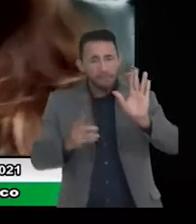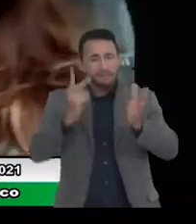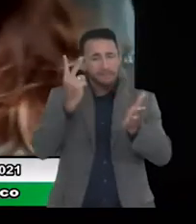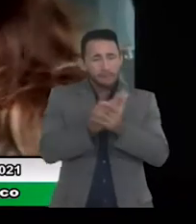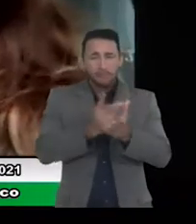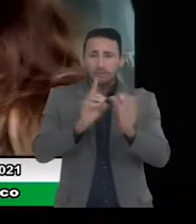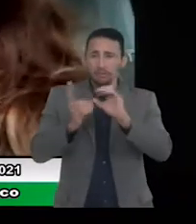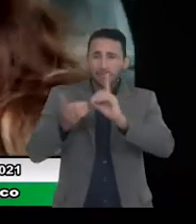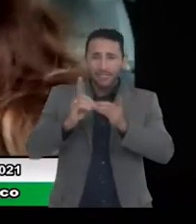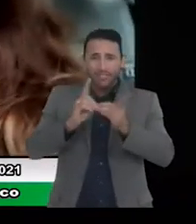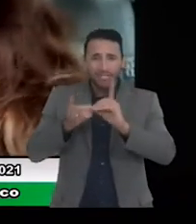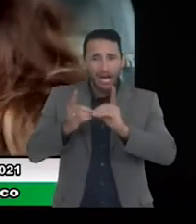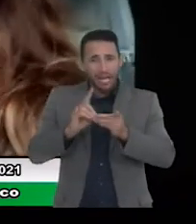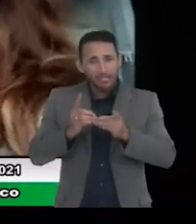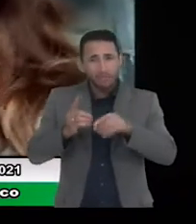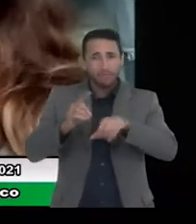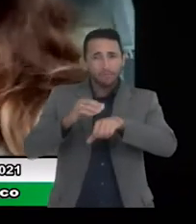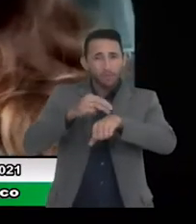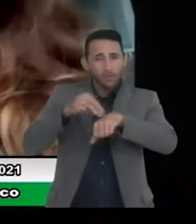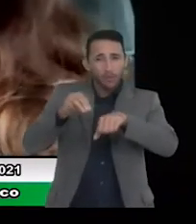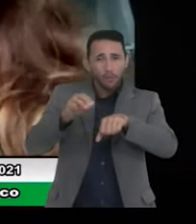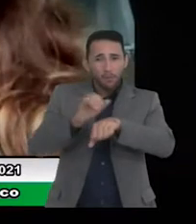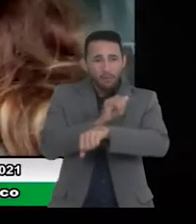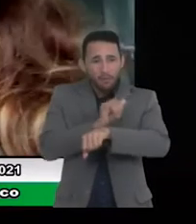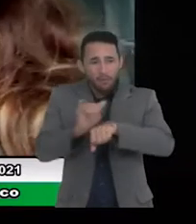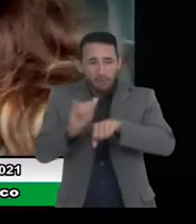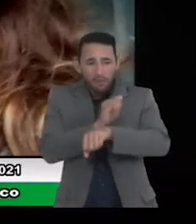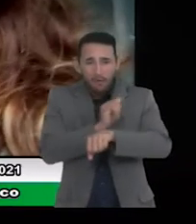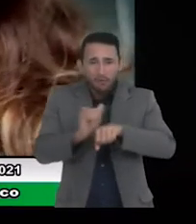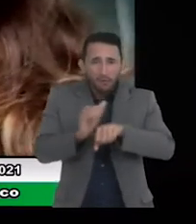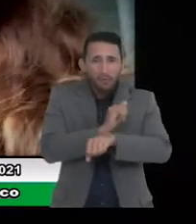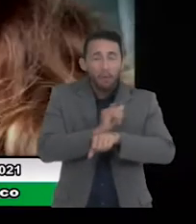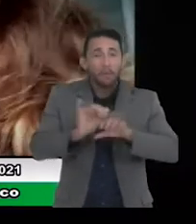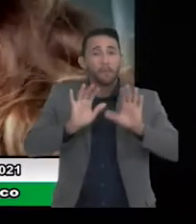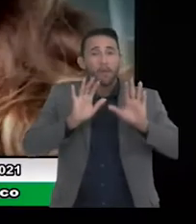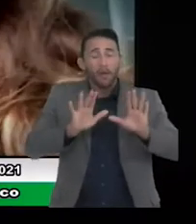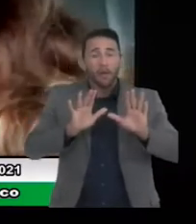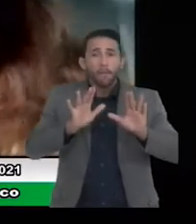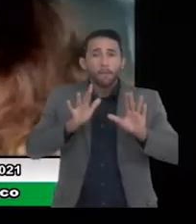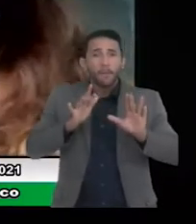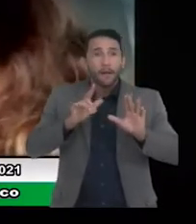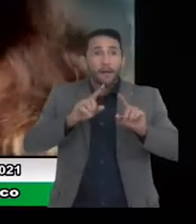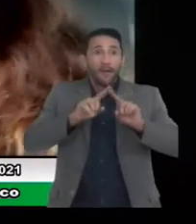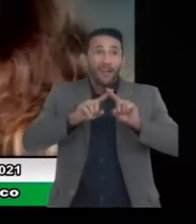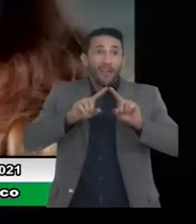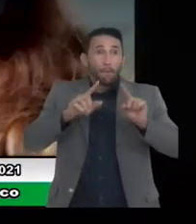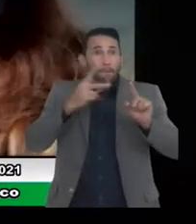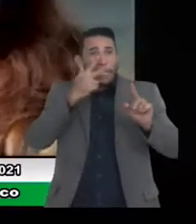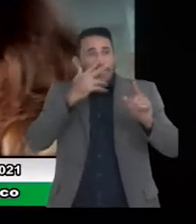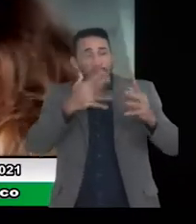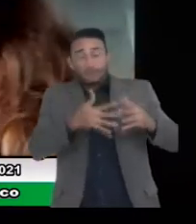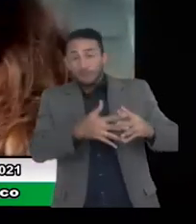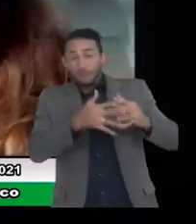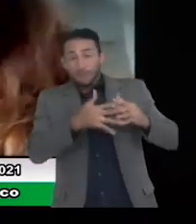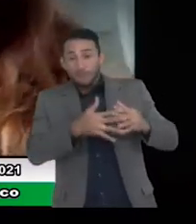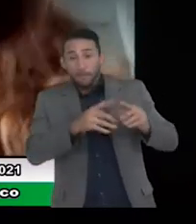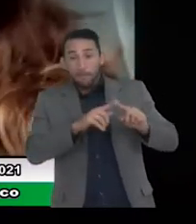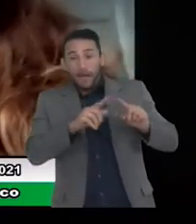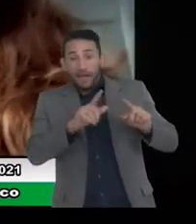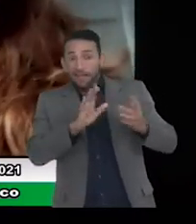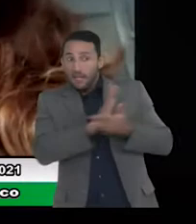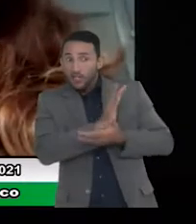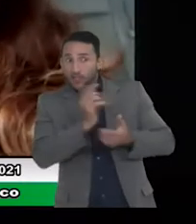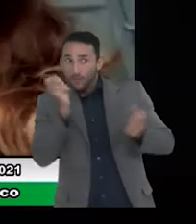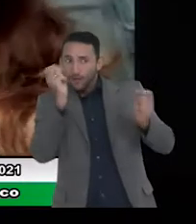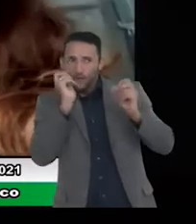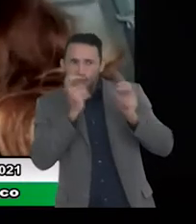de fácil entendimento né dados que são tão complexos que muitas vezes a gente tem dificuldade por não ser